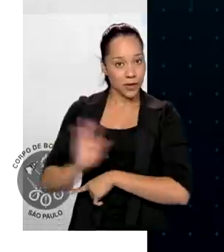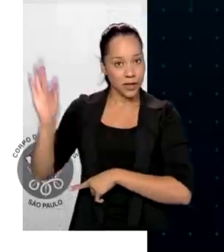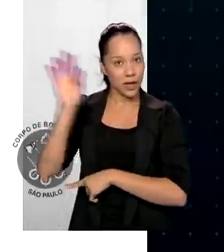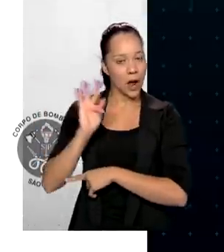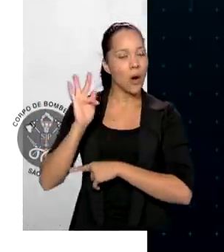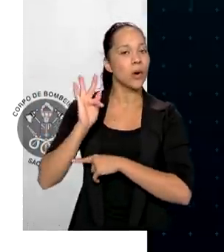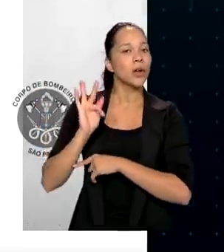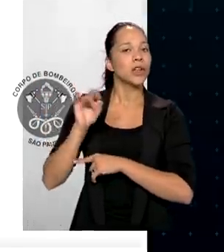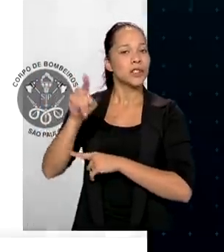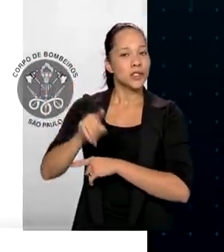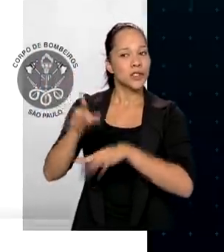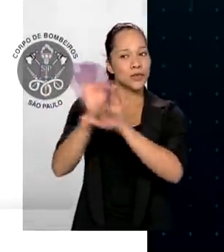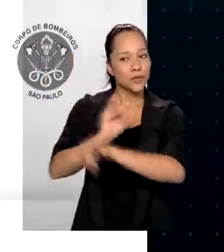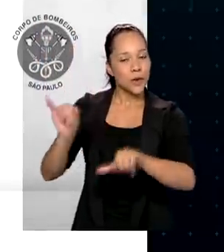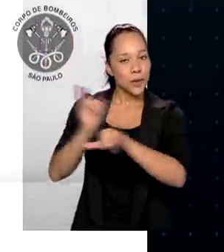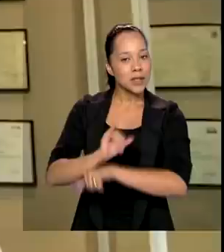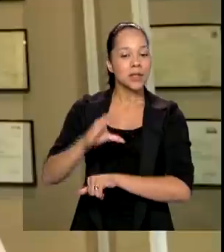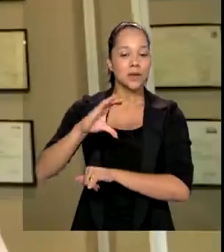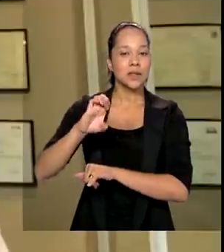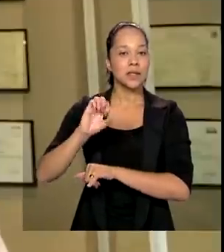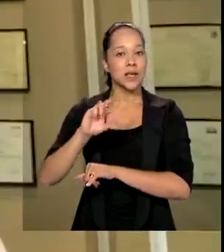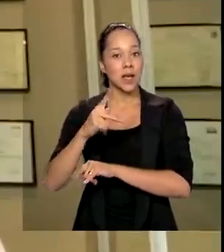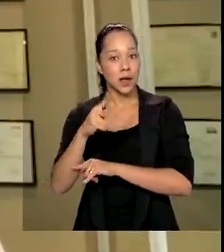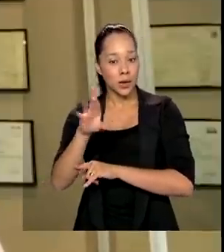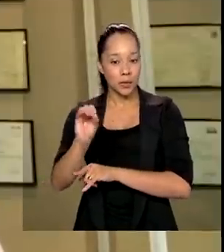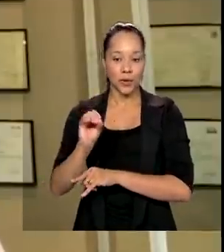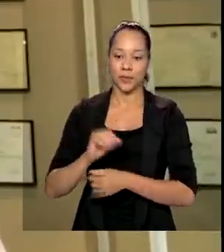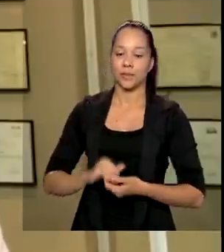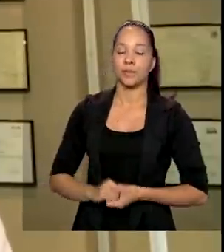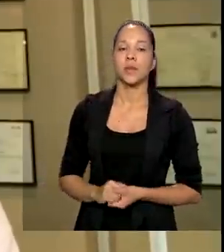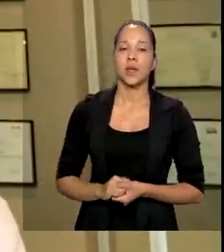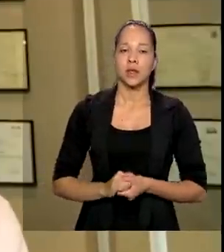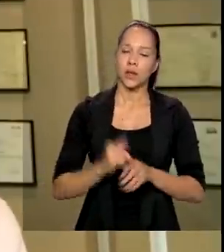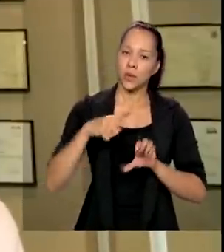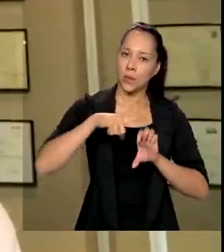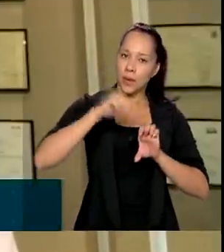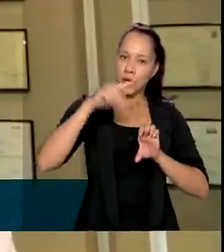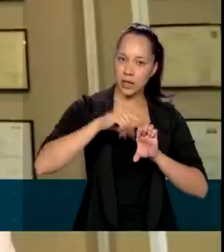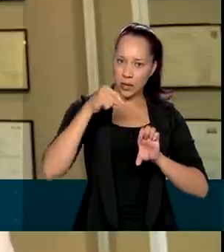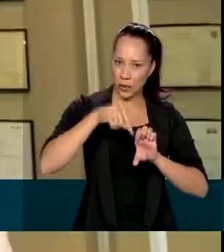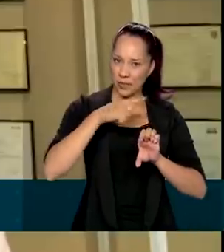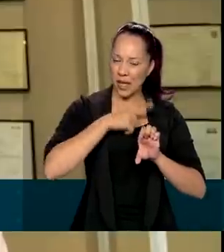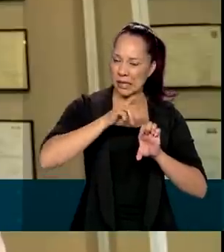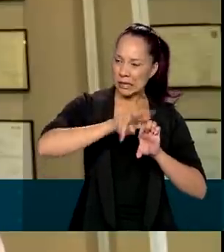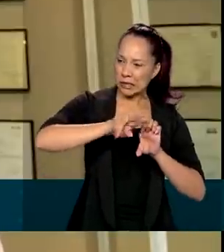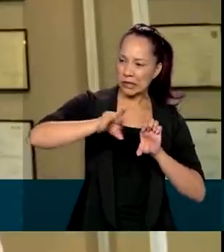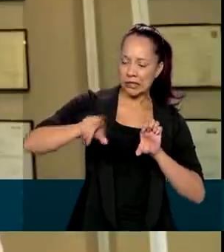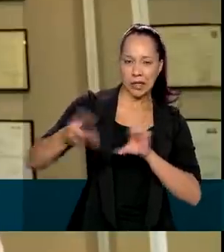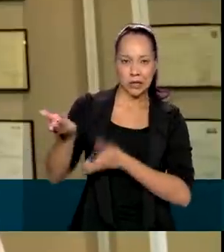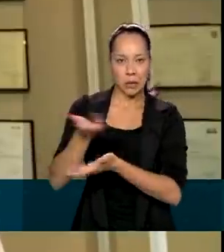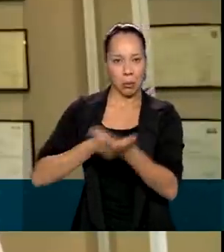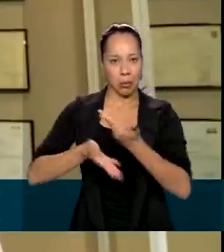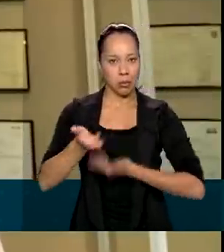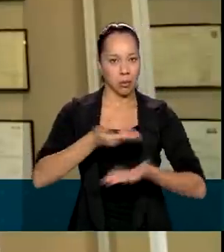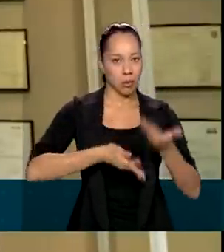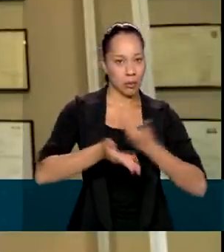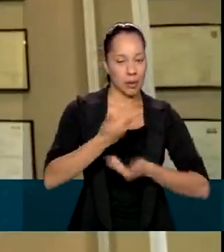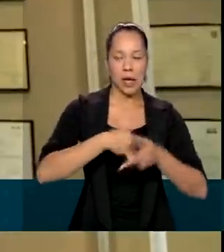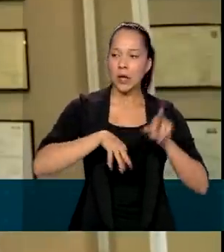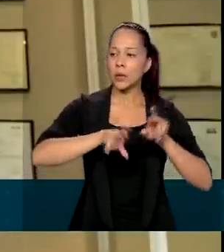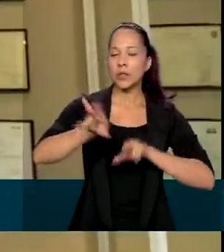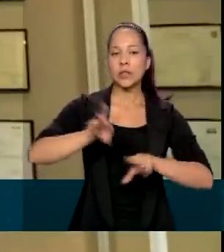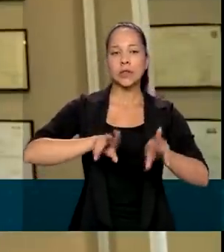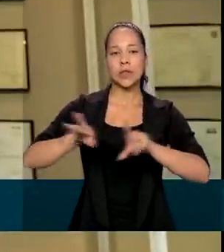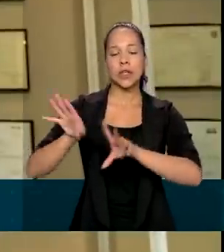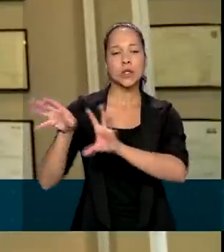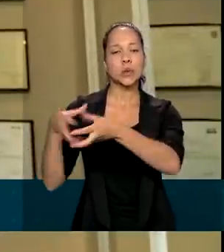Processamento de Dados, o SERPRO. Em vez de o empreendedor ter diversas interações com vários